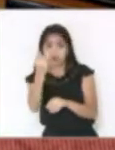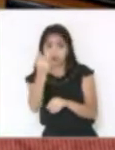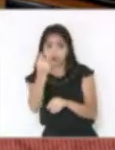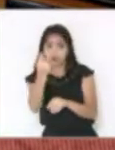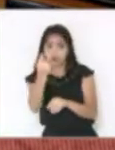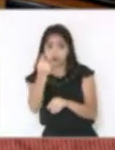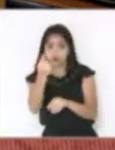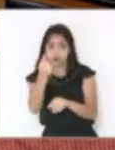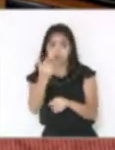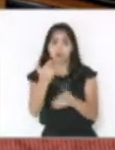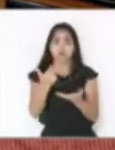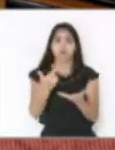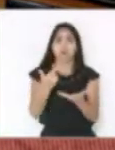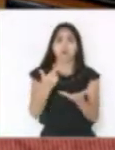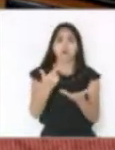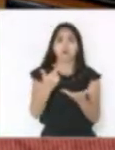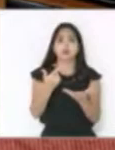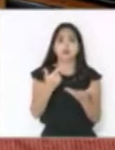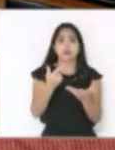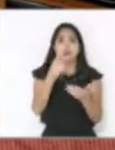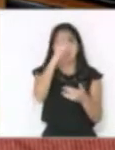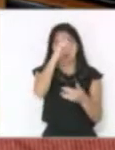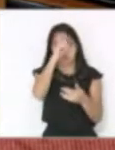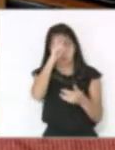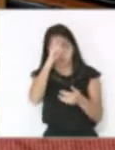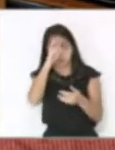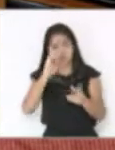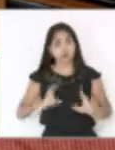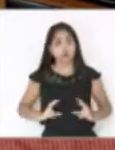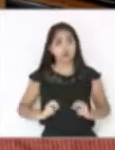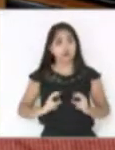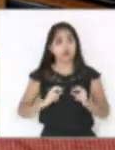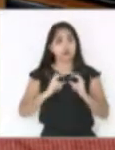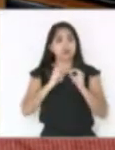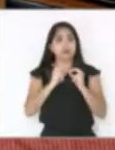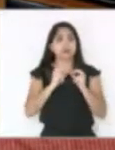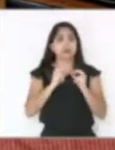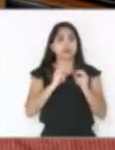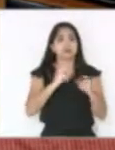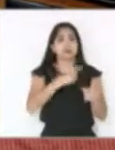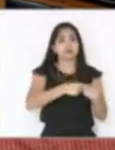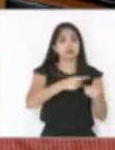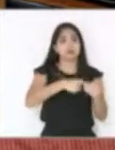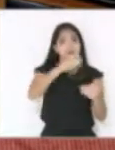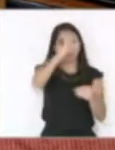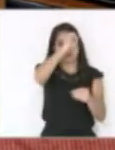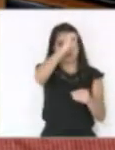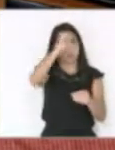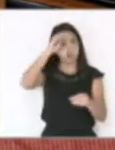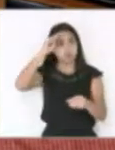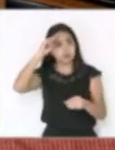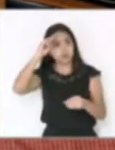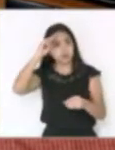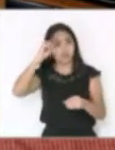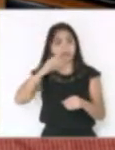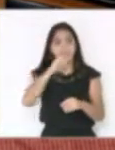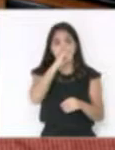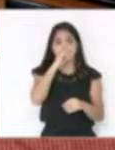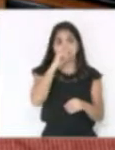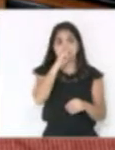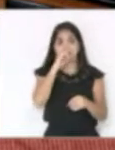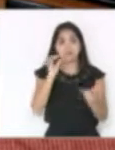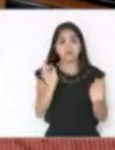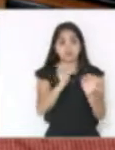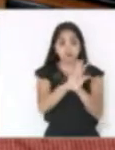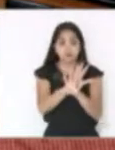para abrir a oncologia em São Miguel e Rio do Sul, que são duas oncologias que estão prontas e